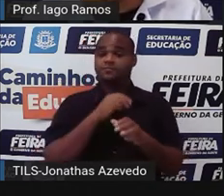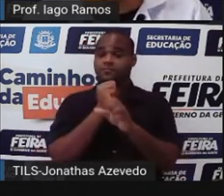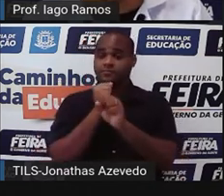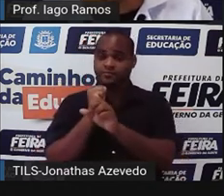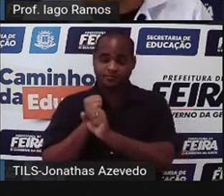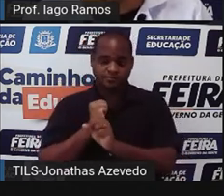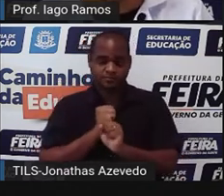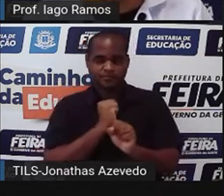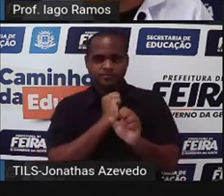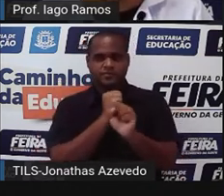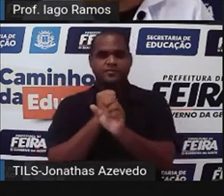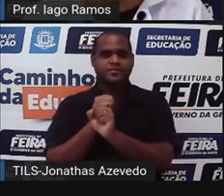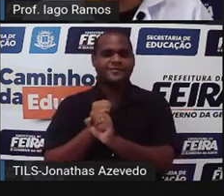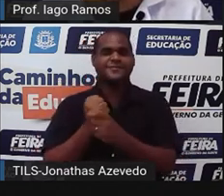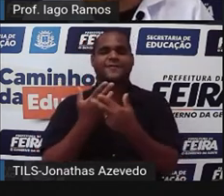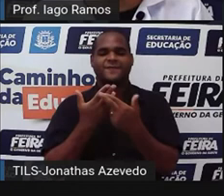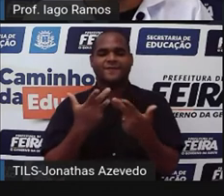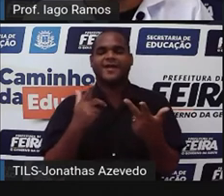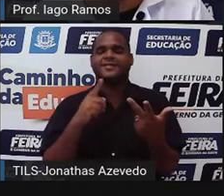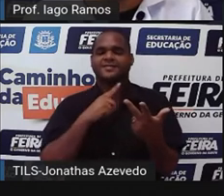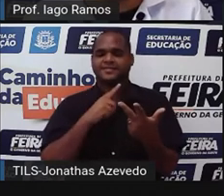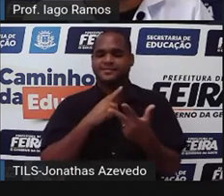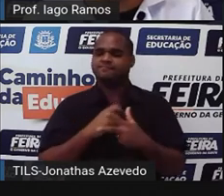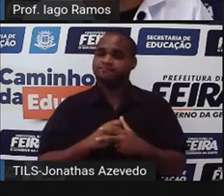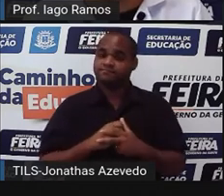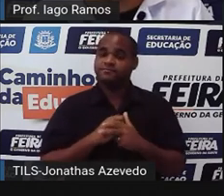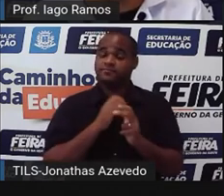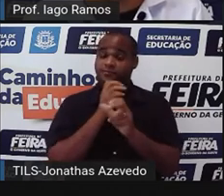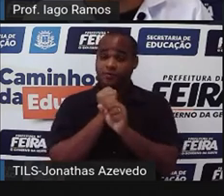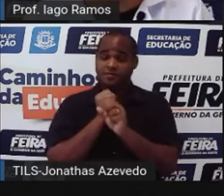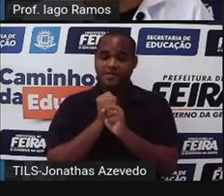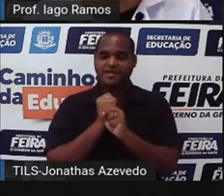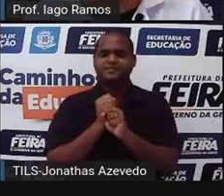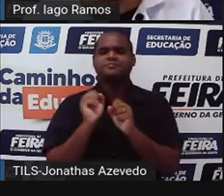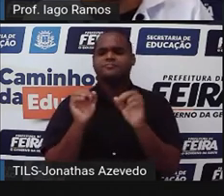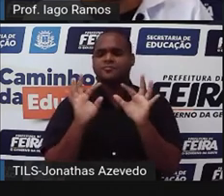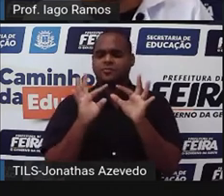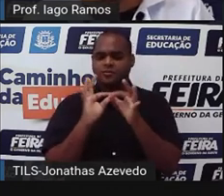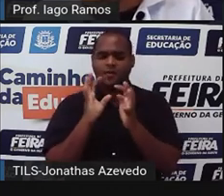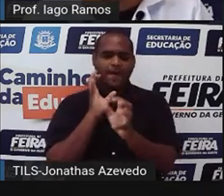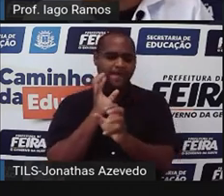tudo isso aí. Somando, dá um total de